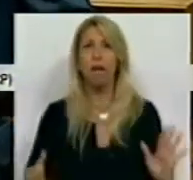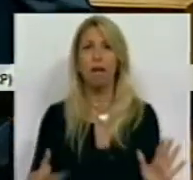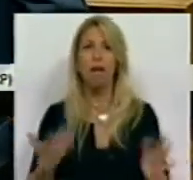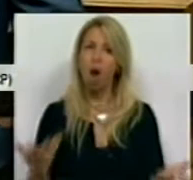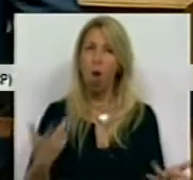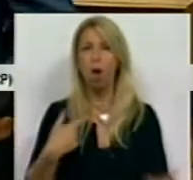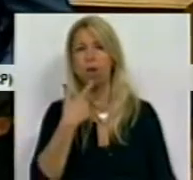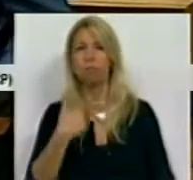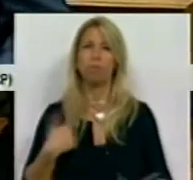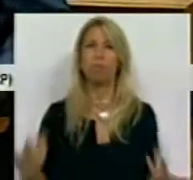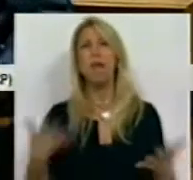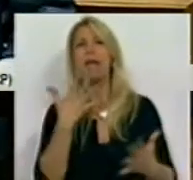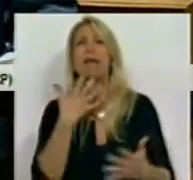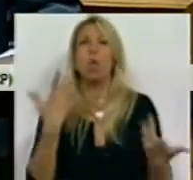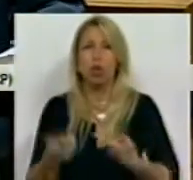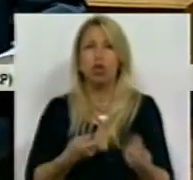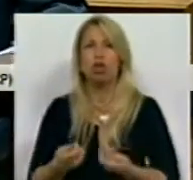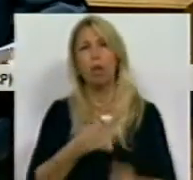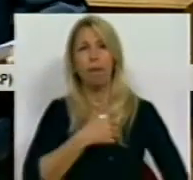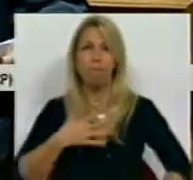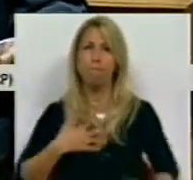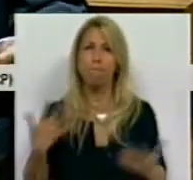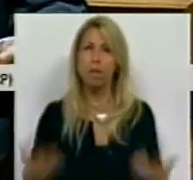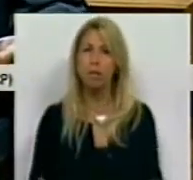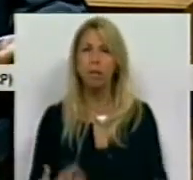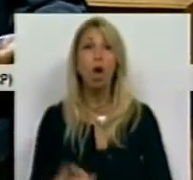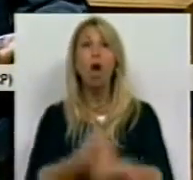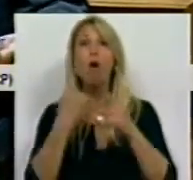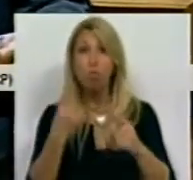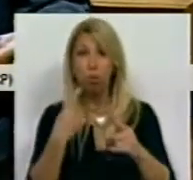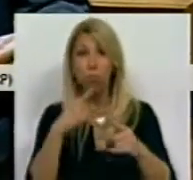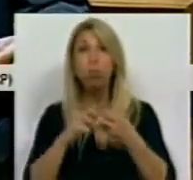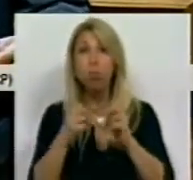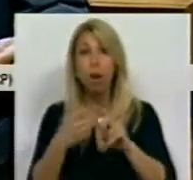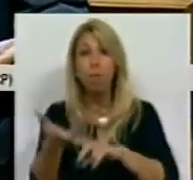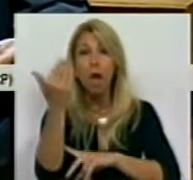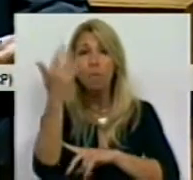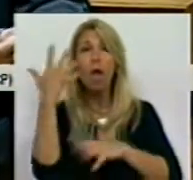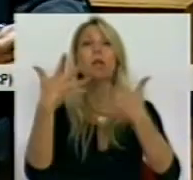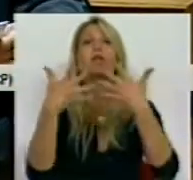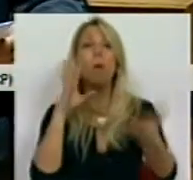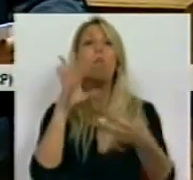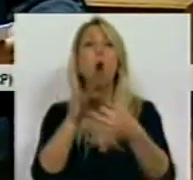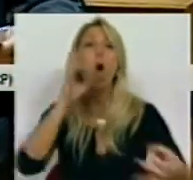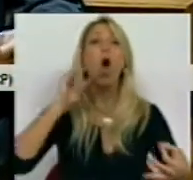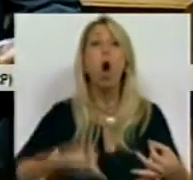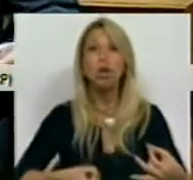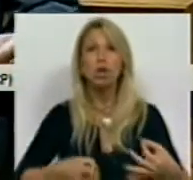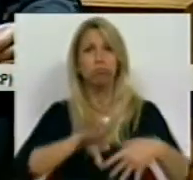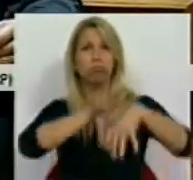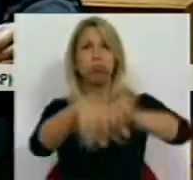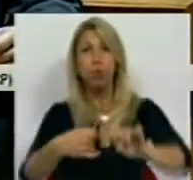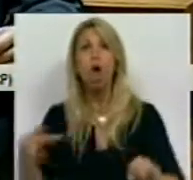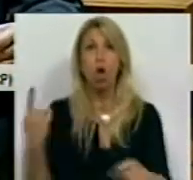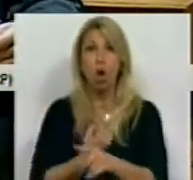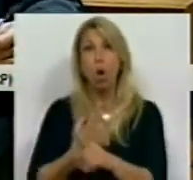falar em rigor na gestão das empresas. É que o problema da falta de transparência está ligado à destruição dos mecanismos que permitiam